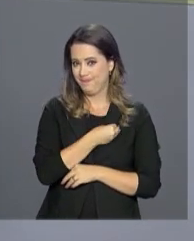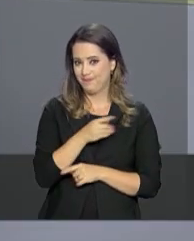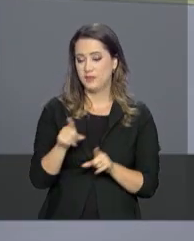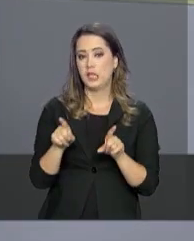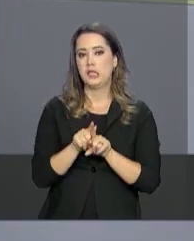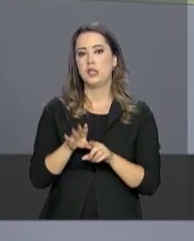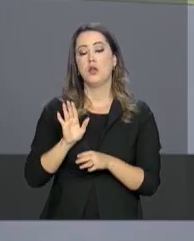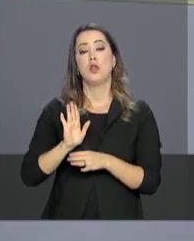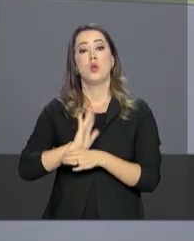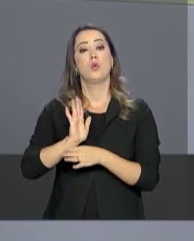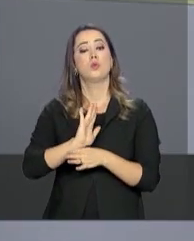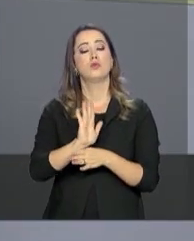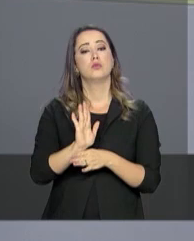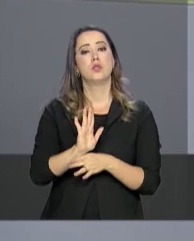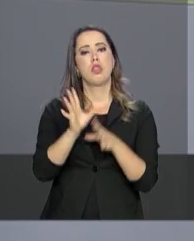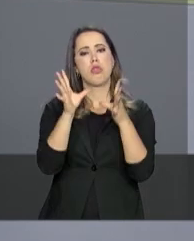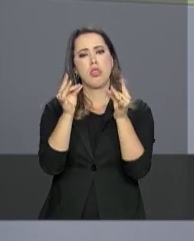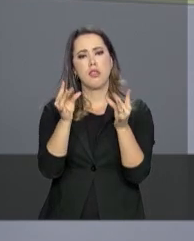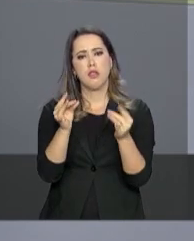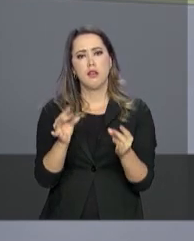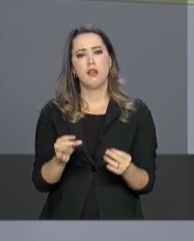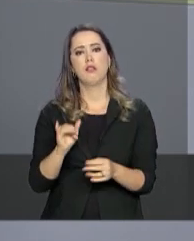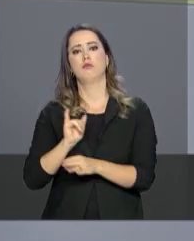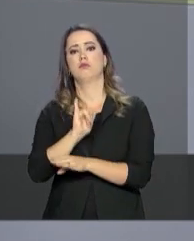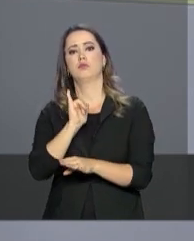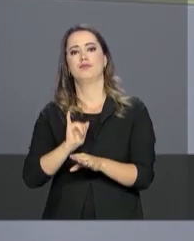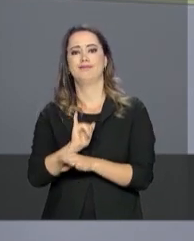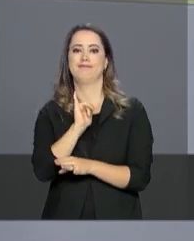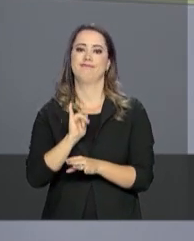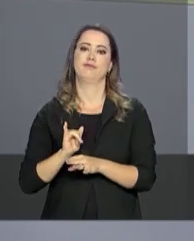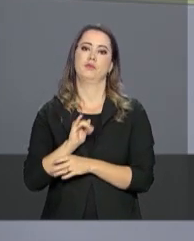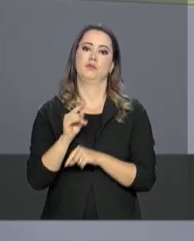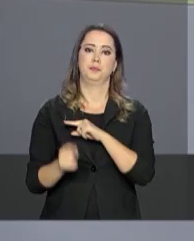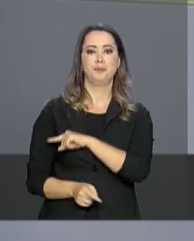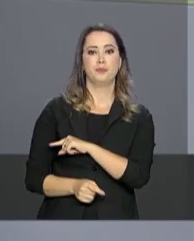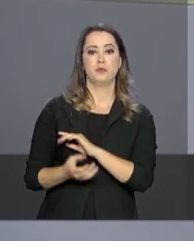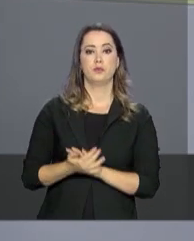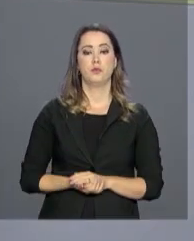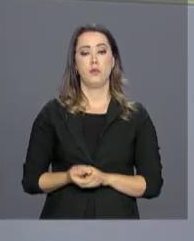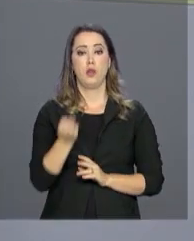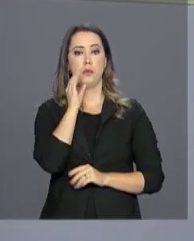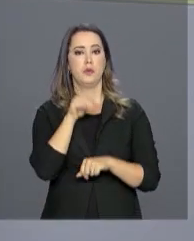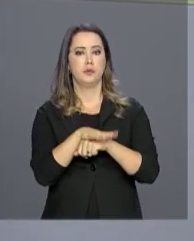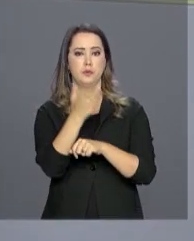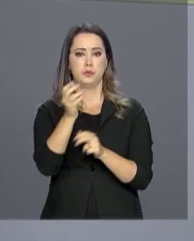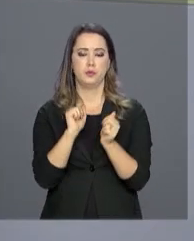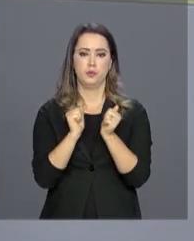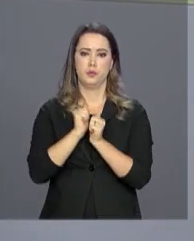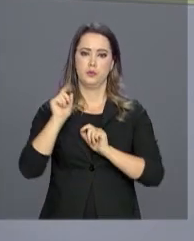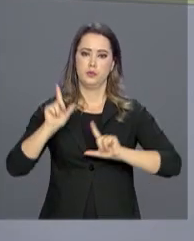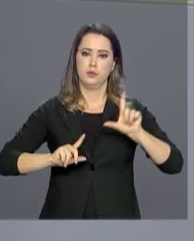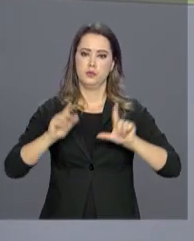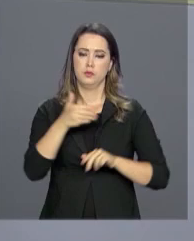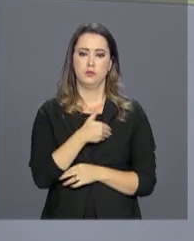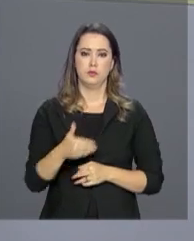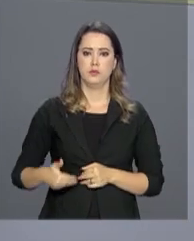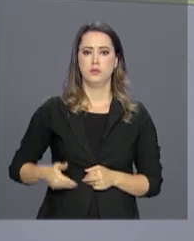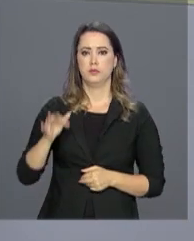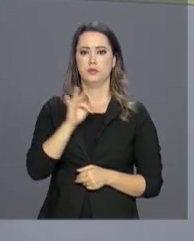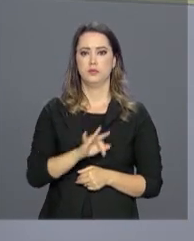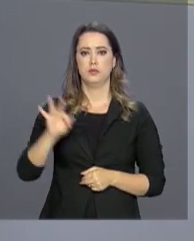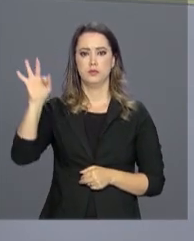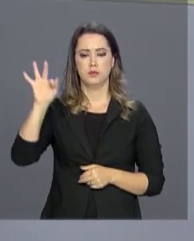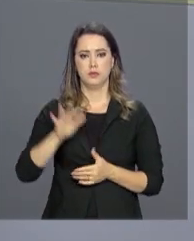internet e todas as reportagens estão disponíveis em nosso canal no YouTube. Uma boa noite para você e continue com a gente aqui na